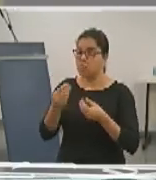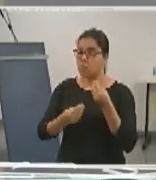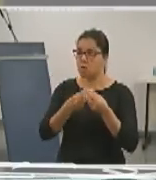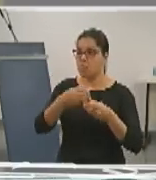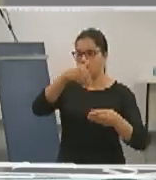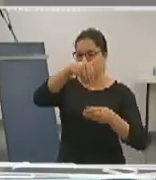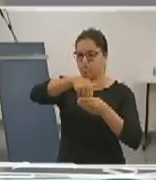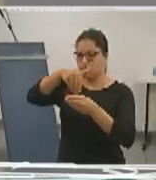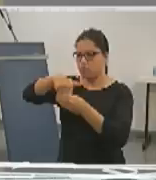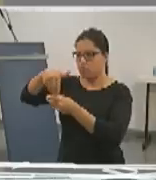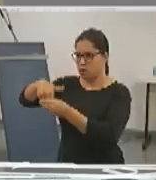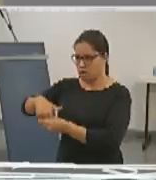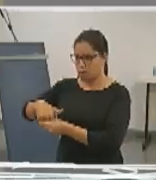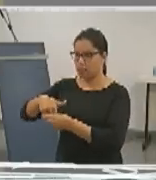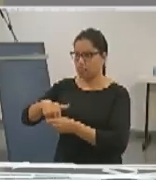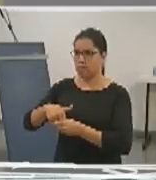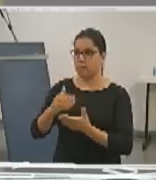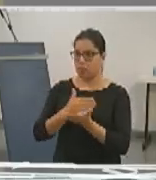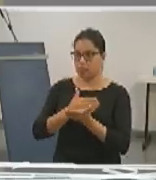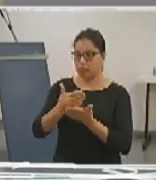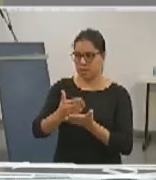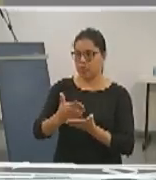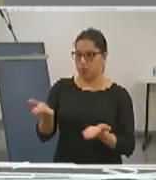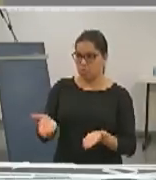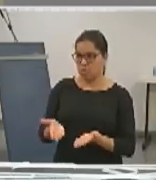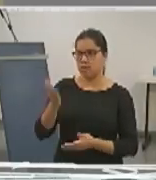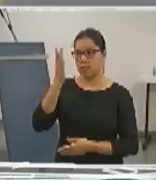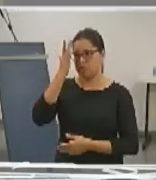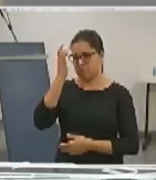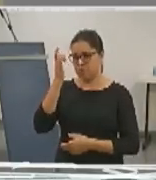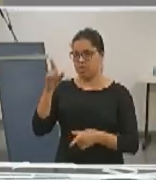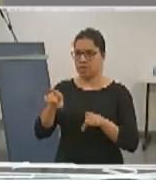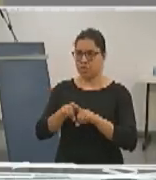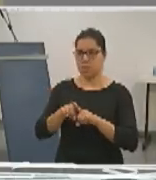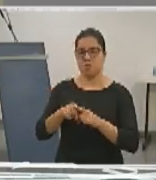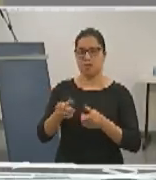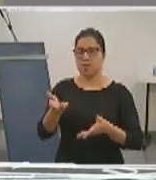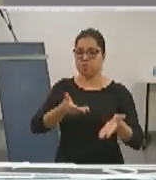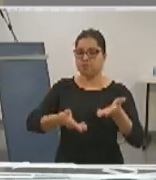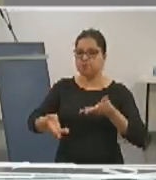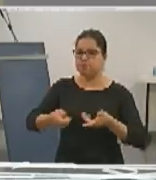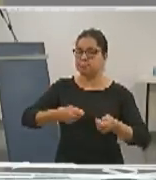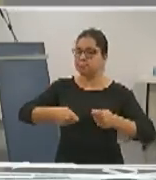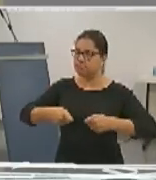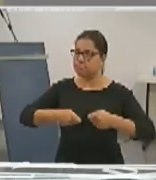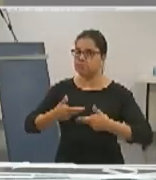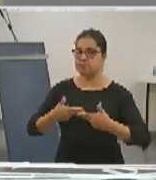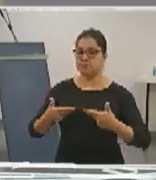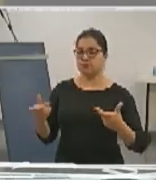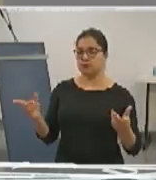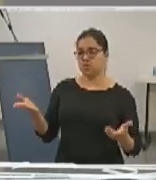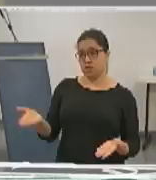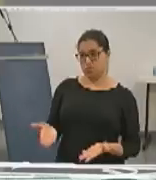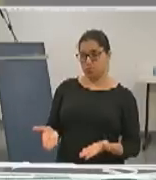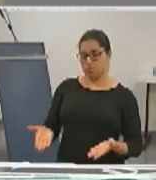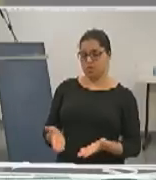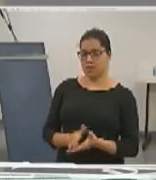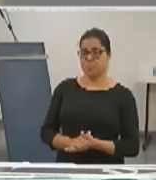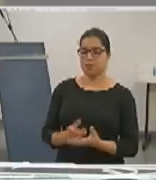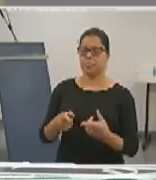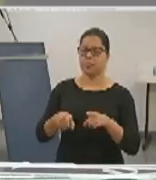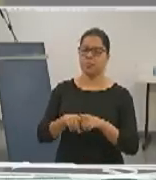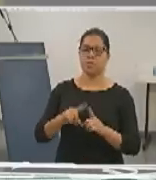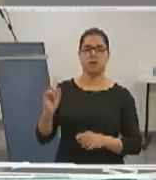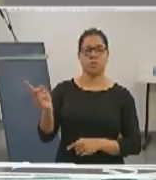o processo e, sobretudo, pela mediação feita no debate de hoje. agradeço a todas e todos os envolvidos nesse